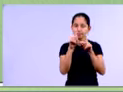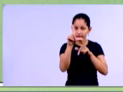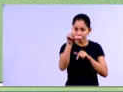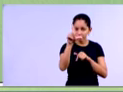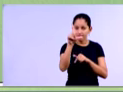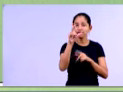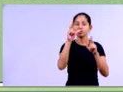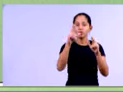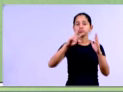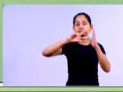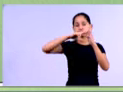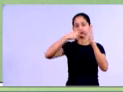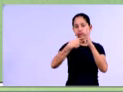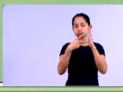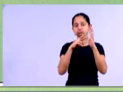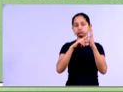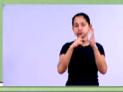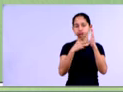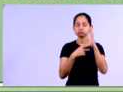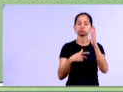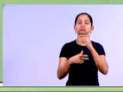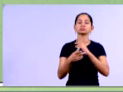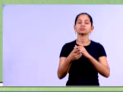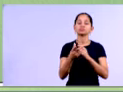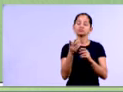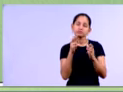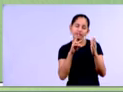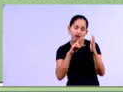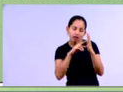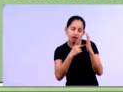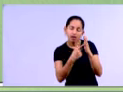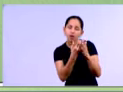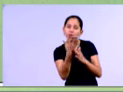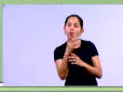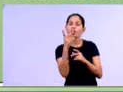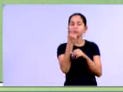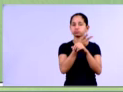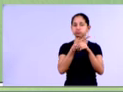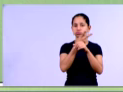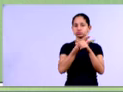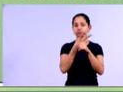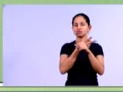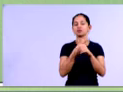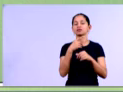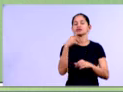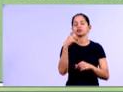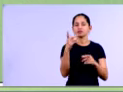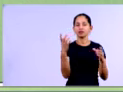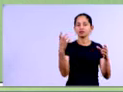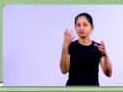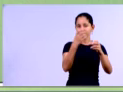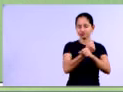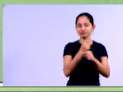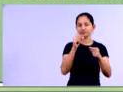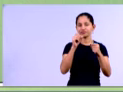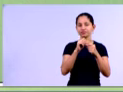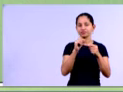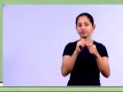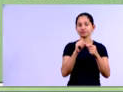terceiros, tá? Ou passivo circulante mais passivo não circulante das empresas, tá? Então quando a gente fala exigível